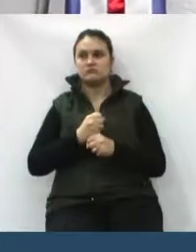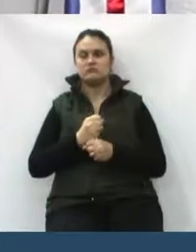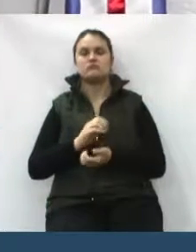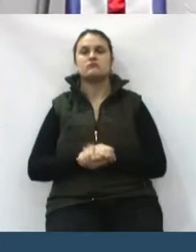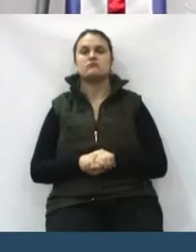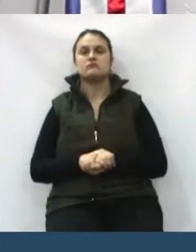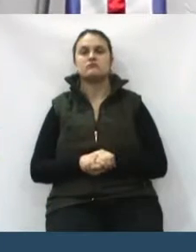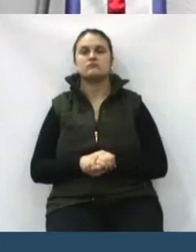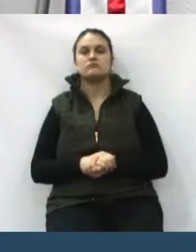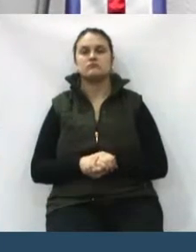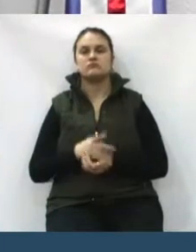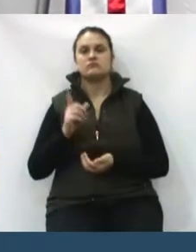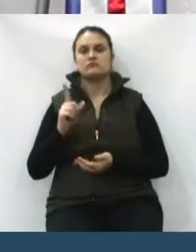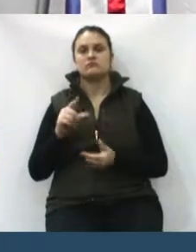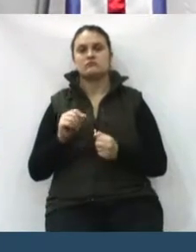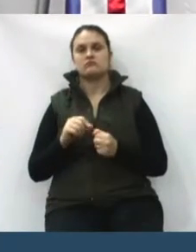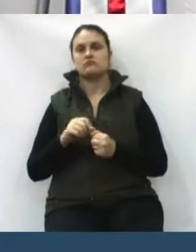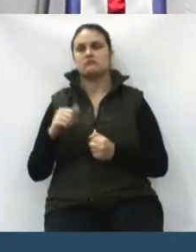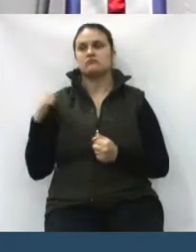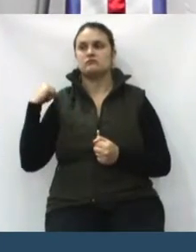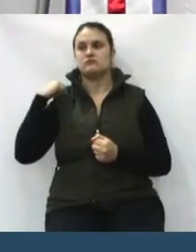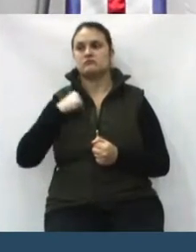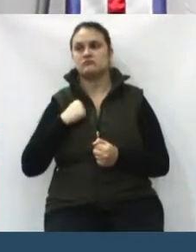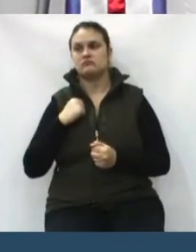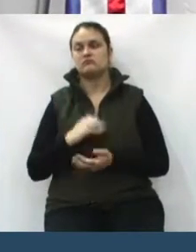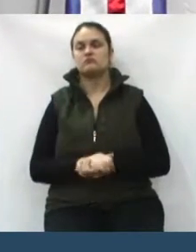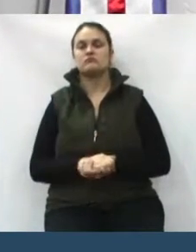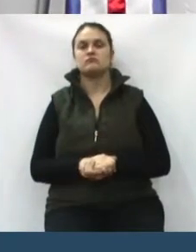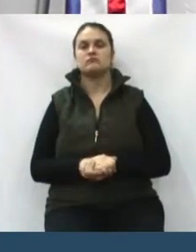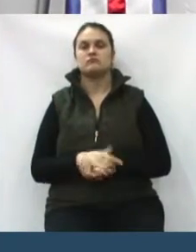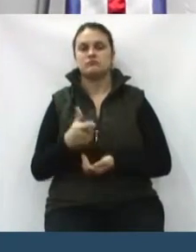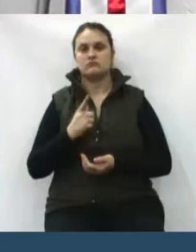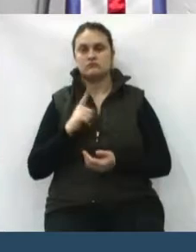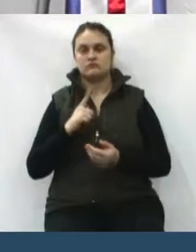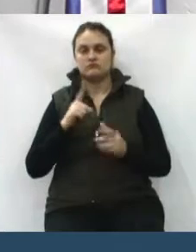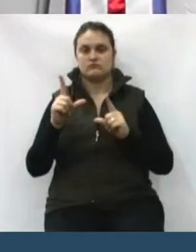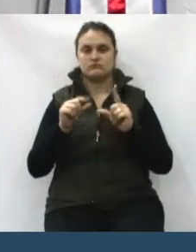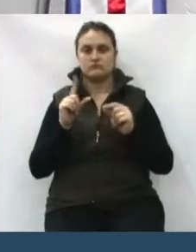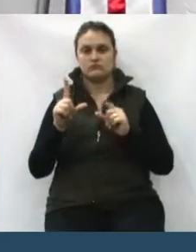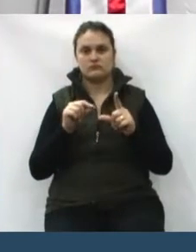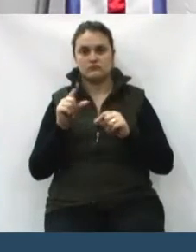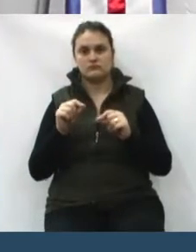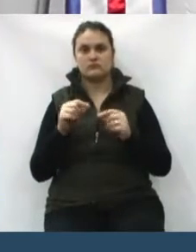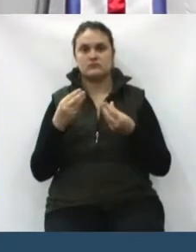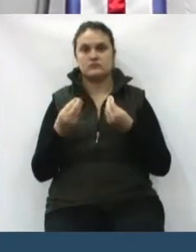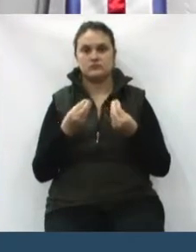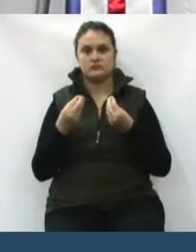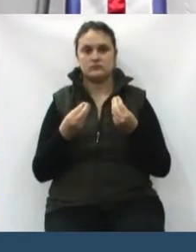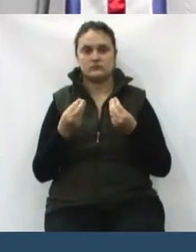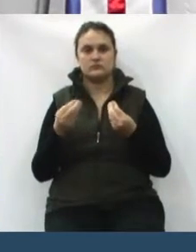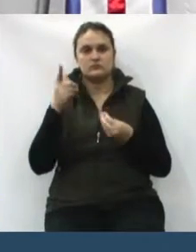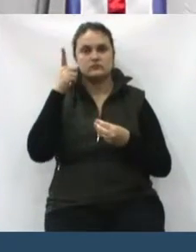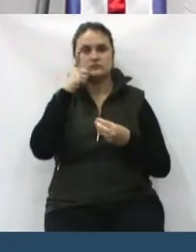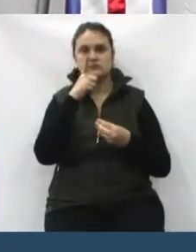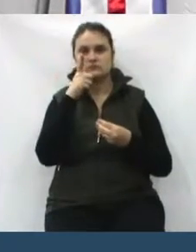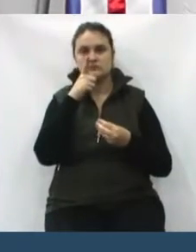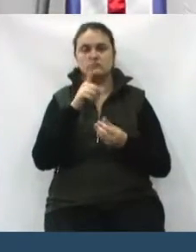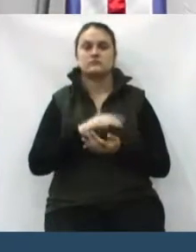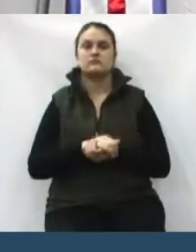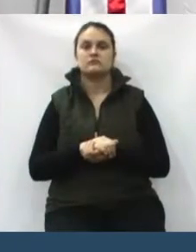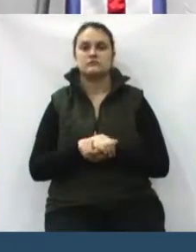revertidos em bolsas, né? Haverá o critério de seleção, para contemplação